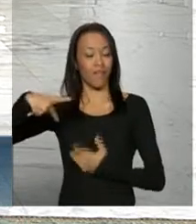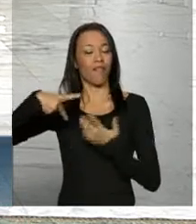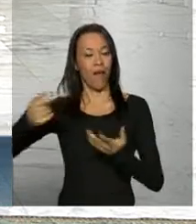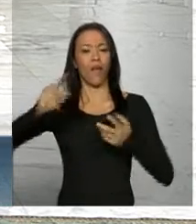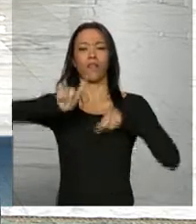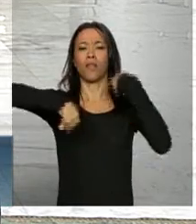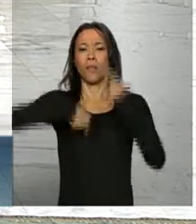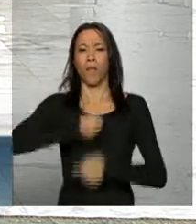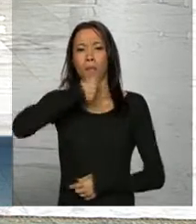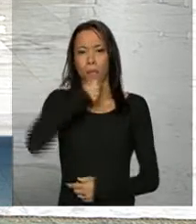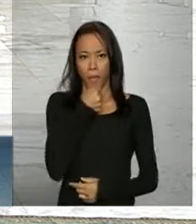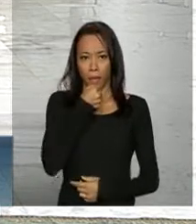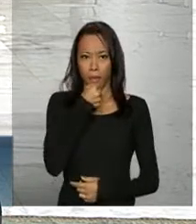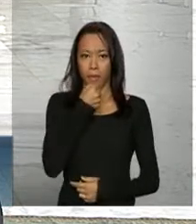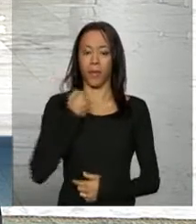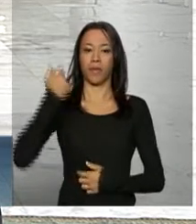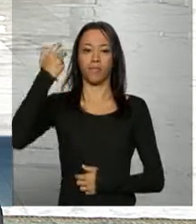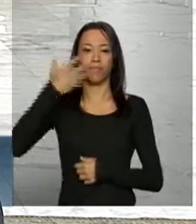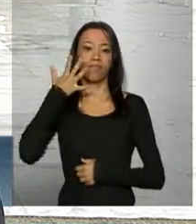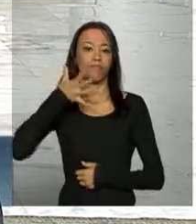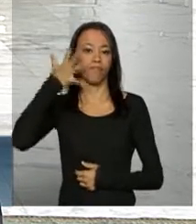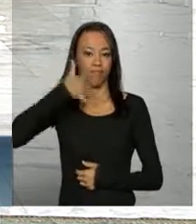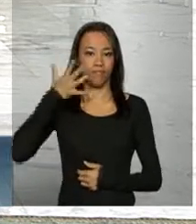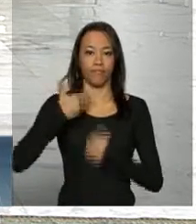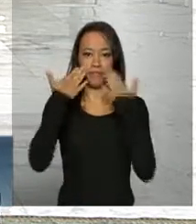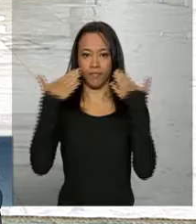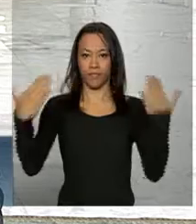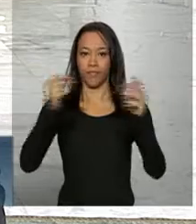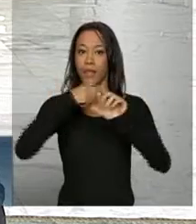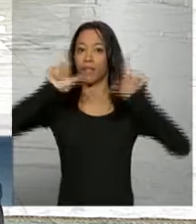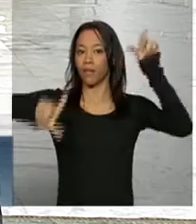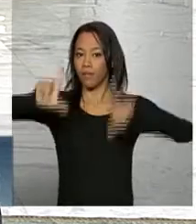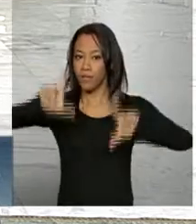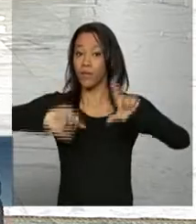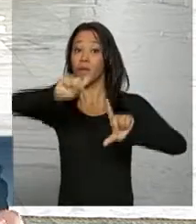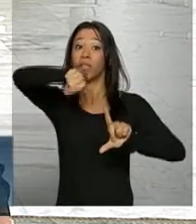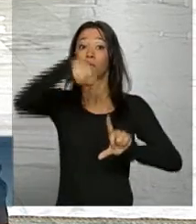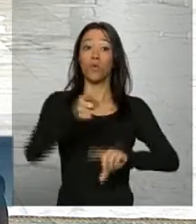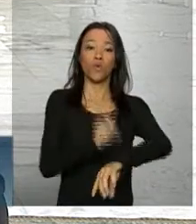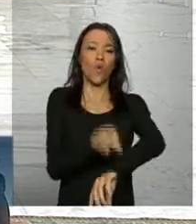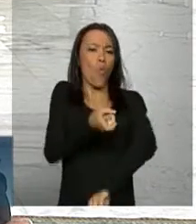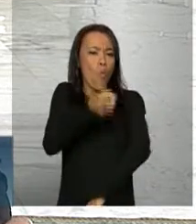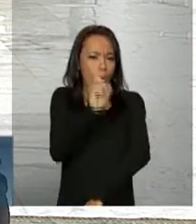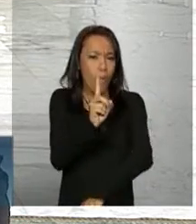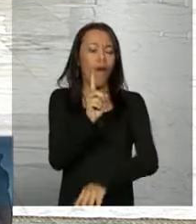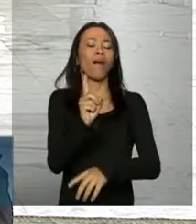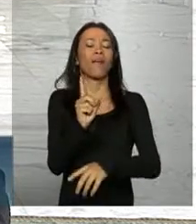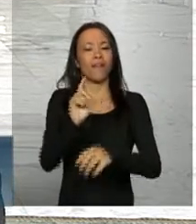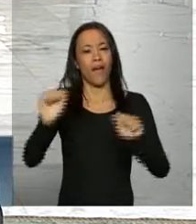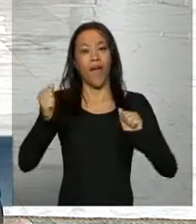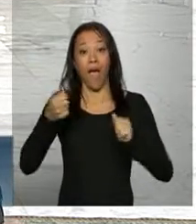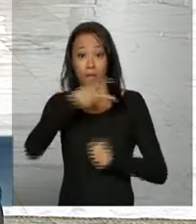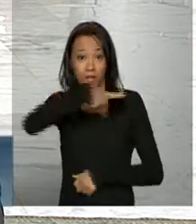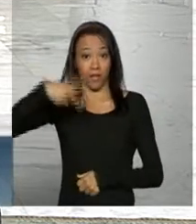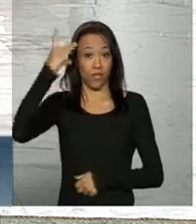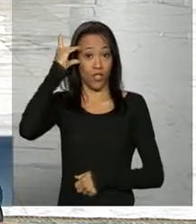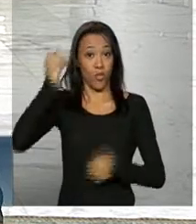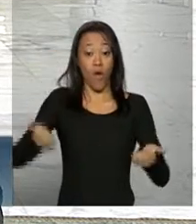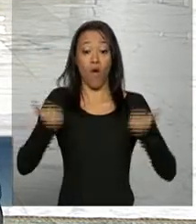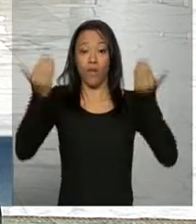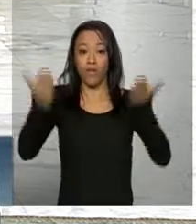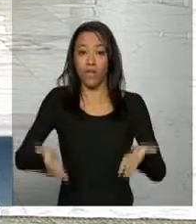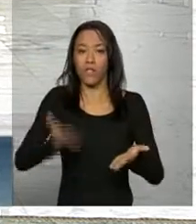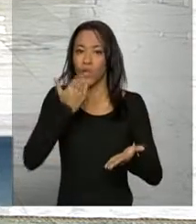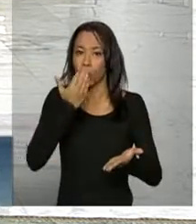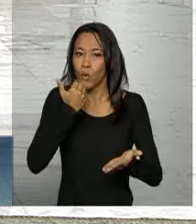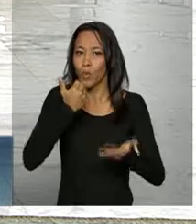declaração à imprensa. E a uma hora da tarde, a presidenta Dilma Rousseff vai oferecer um almoço à presidenta da